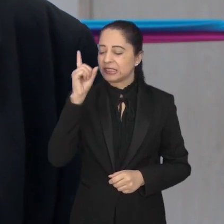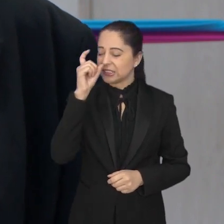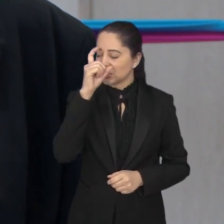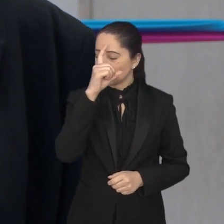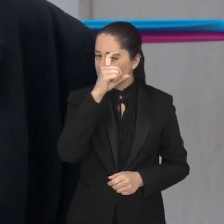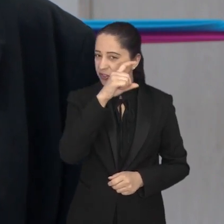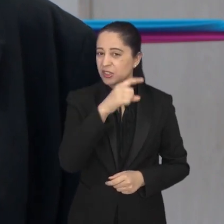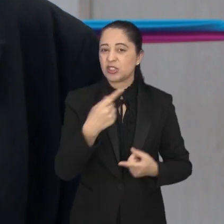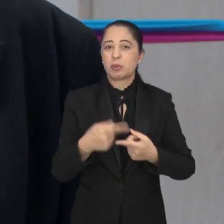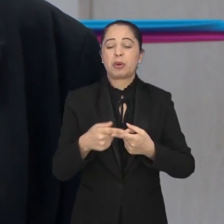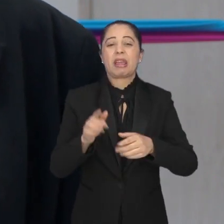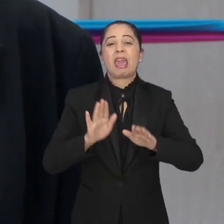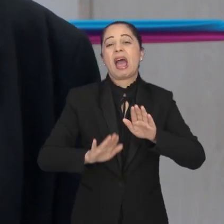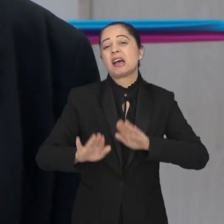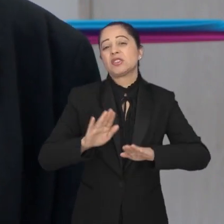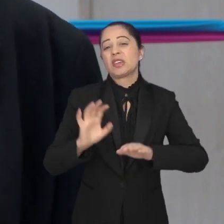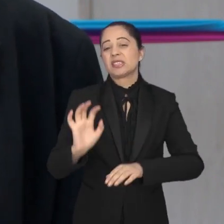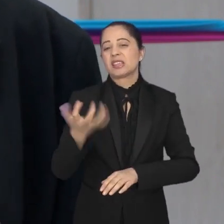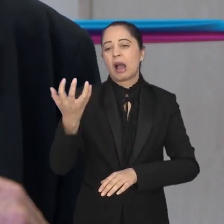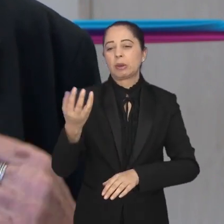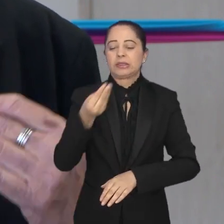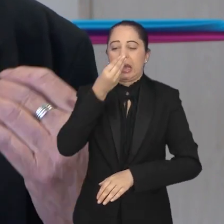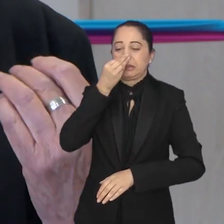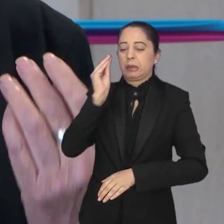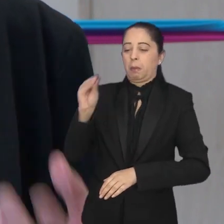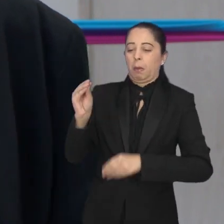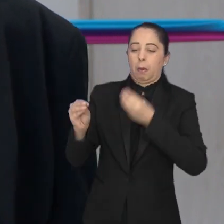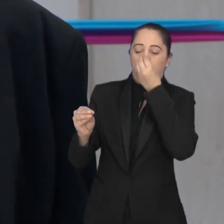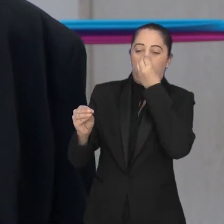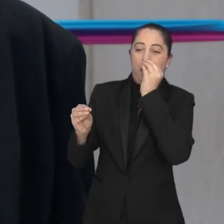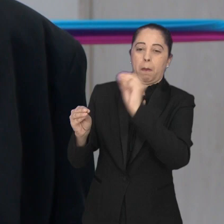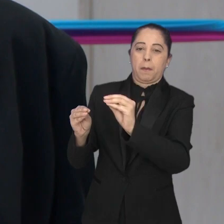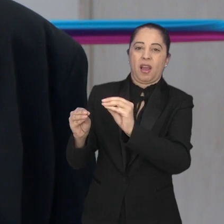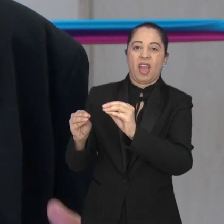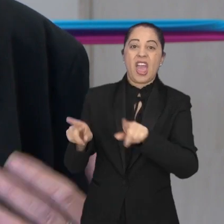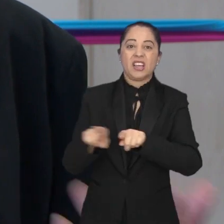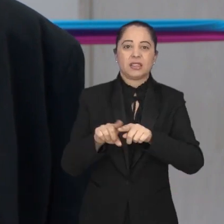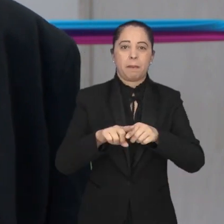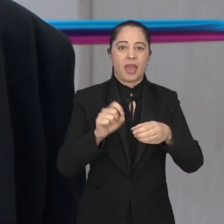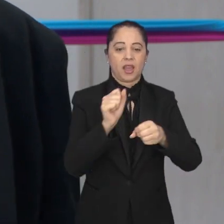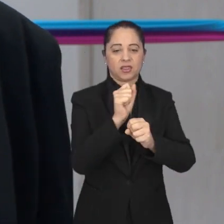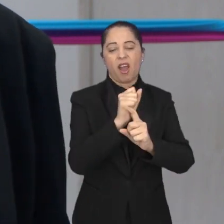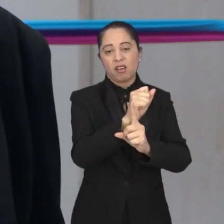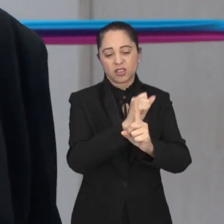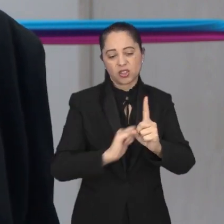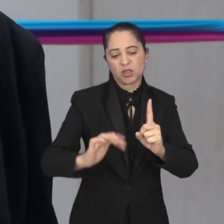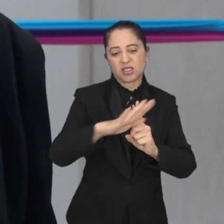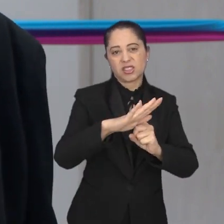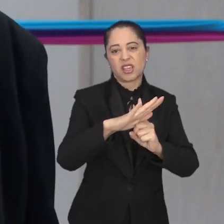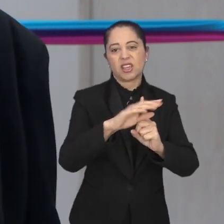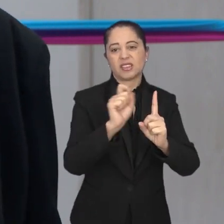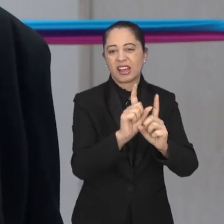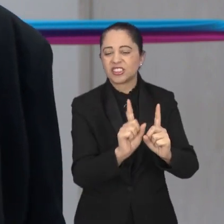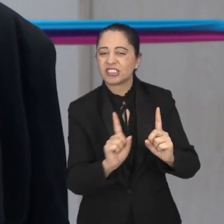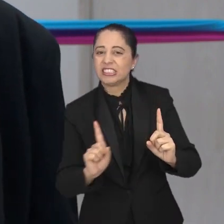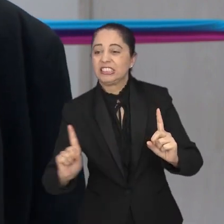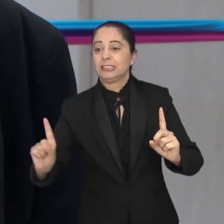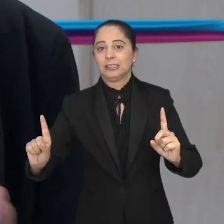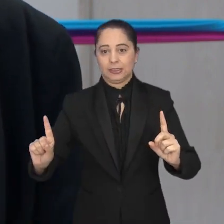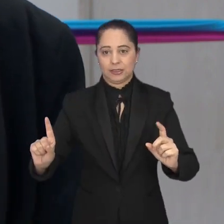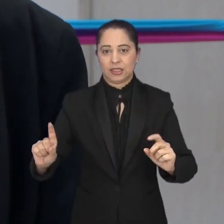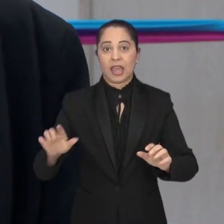autistas, por própria rejeição, pela incompreensão da sociedade e das mães, né? As mães têm um